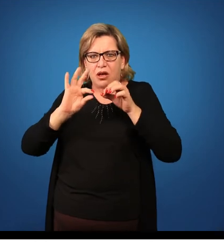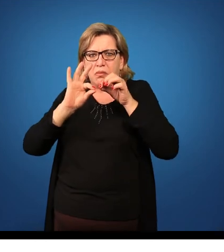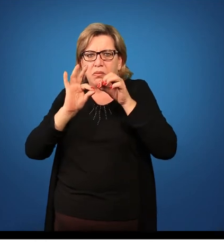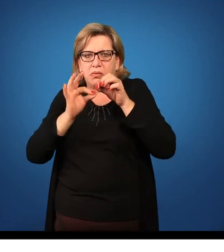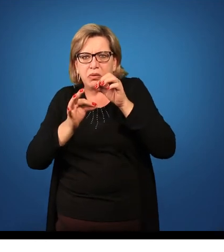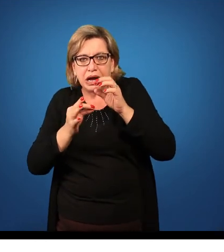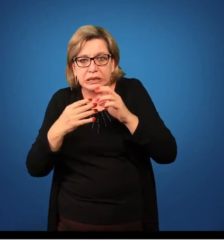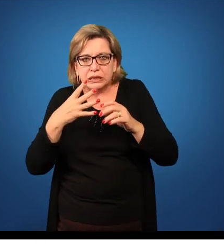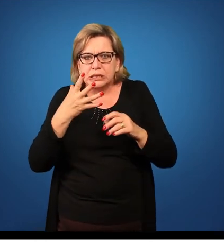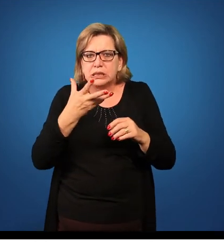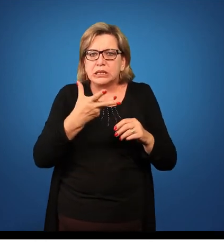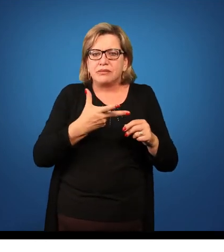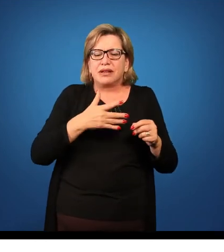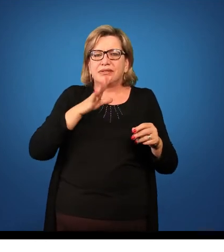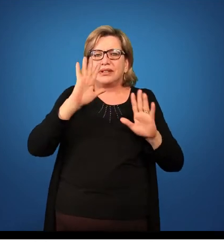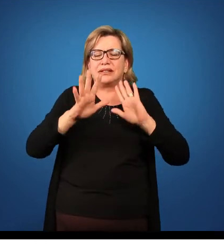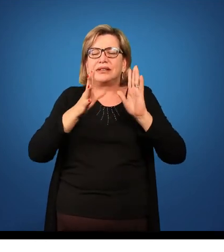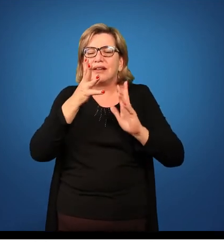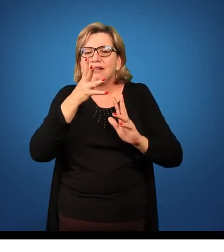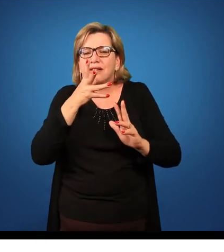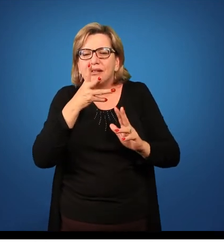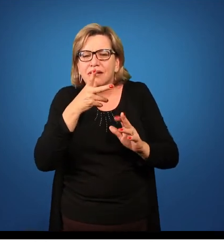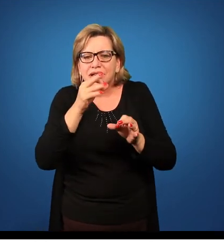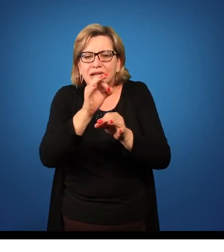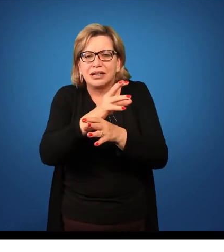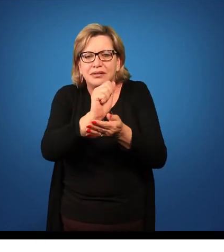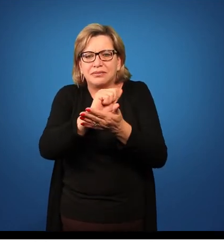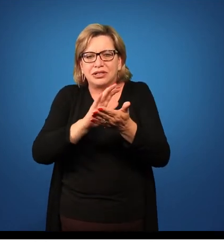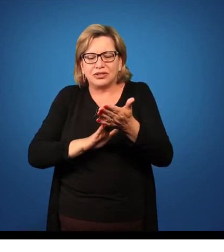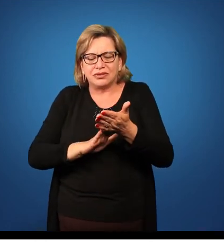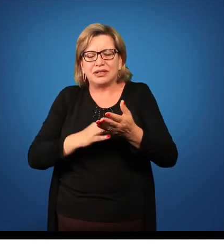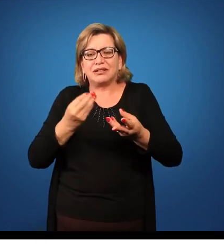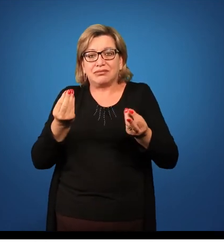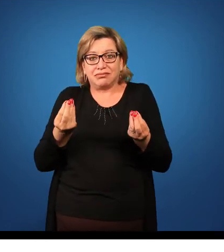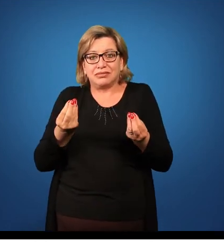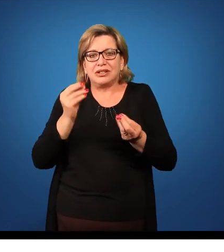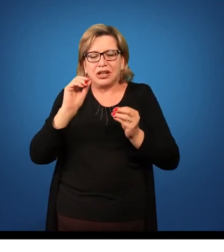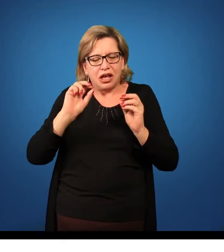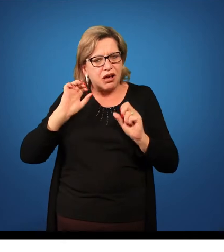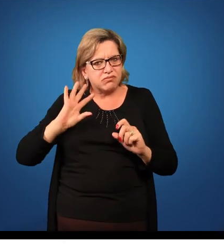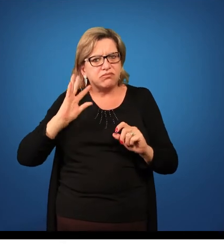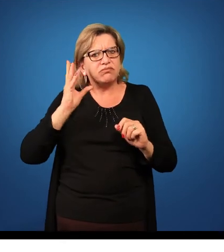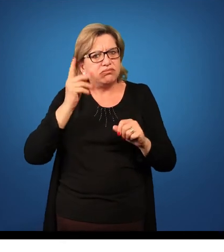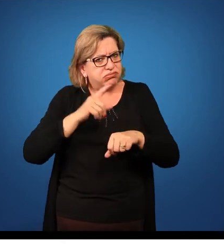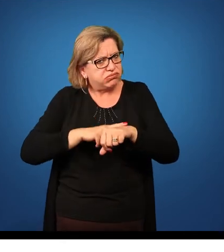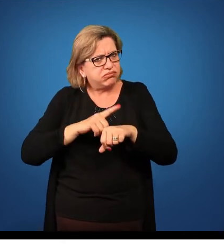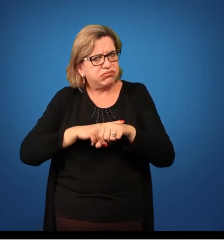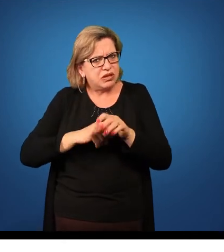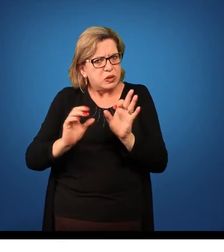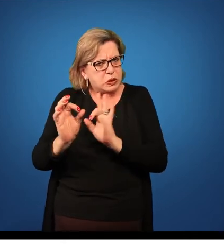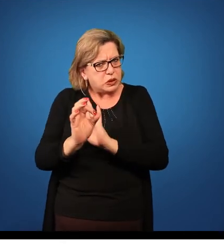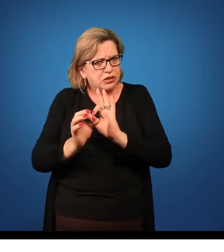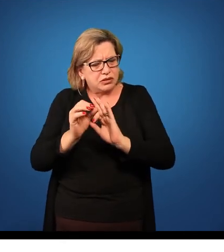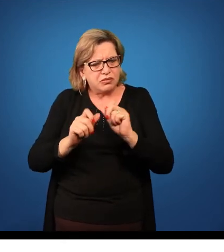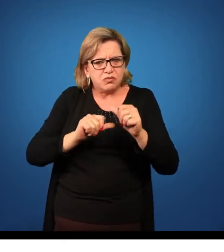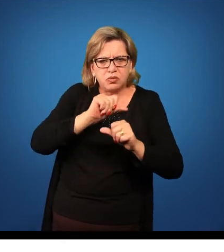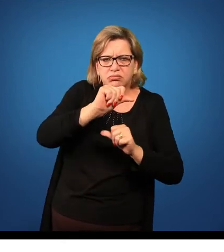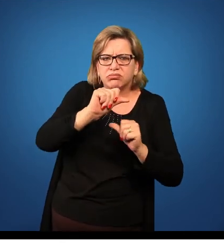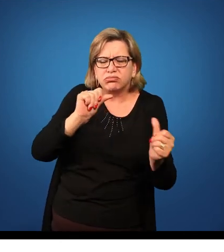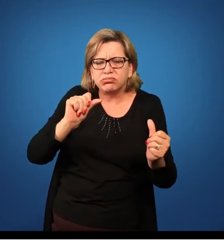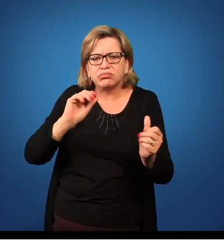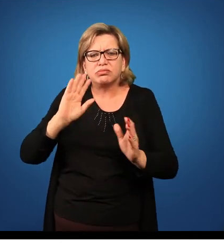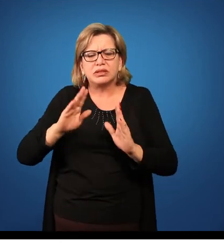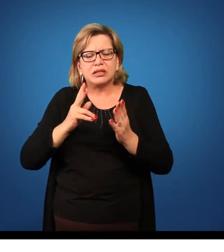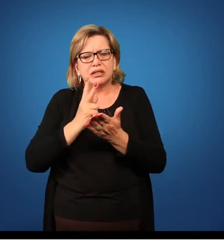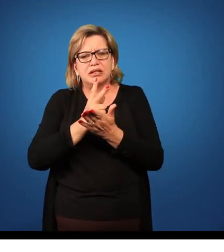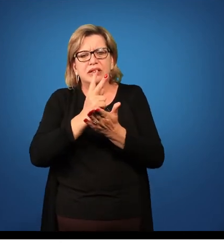do que você imaginou que iria gastar para aquela atividade, ou, no caso, demorar mais, então isso acontece no dia a dia, às vezes nós planejamos um determinado